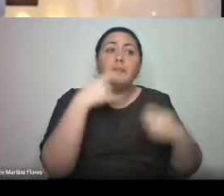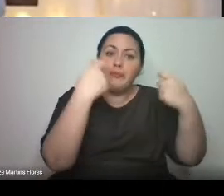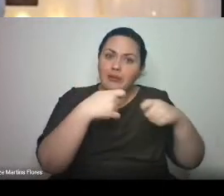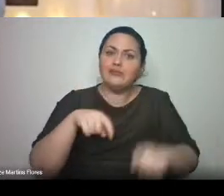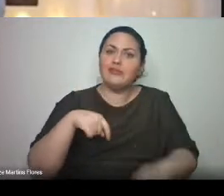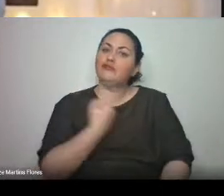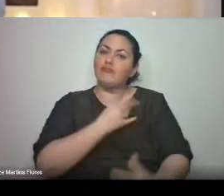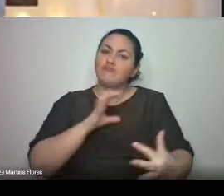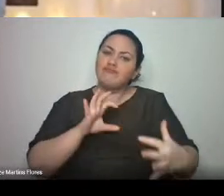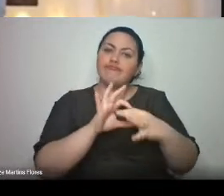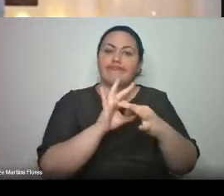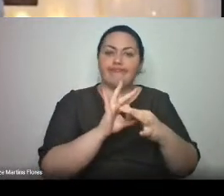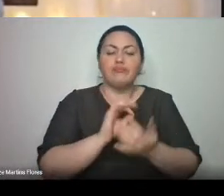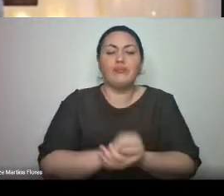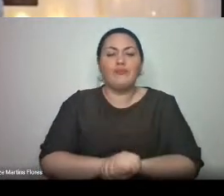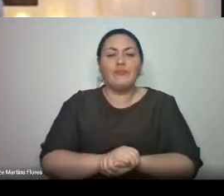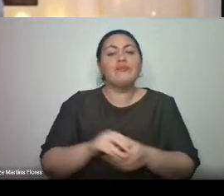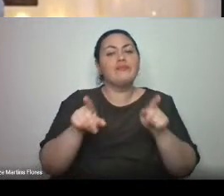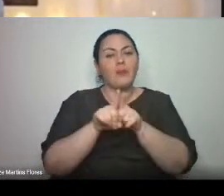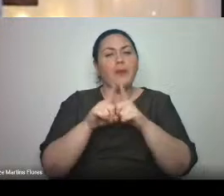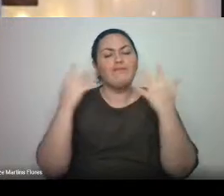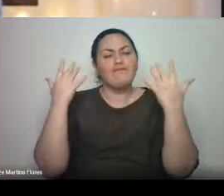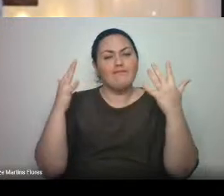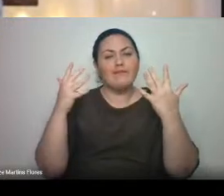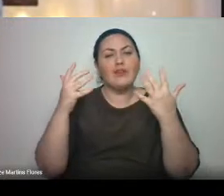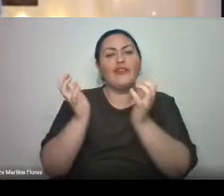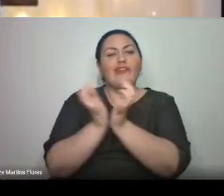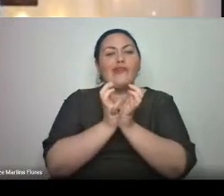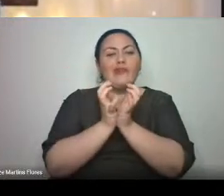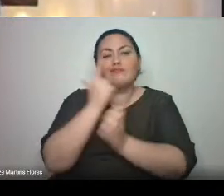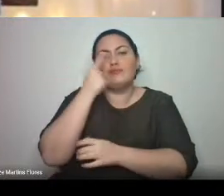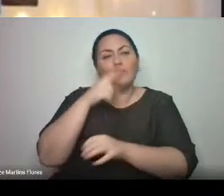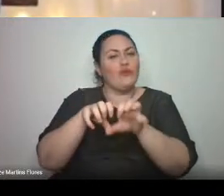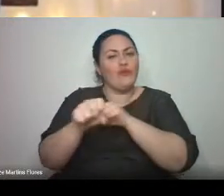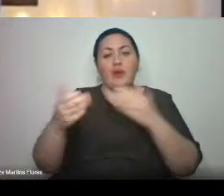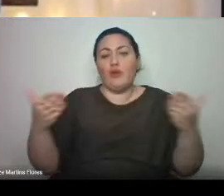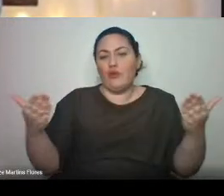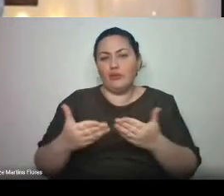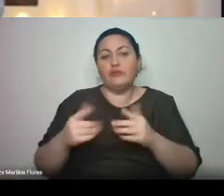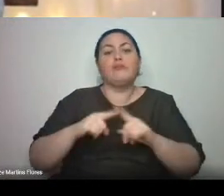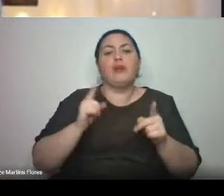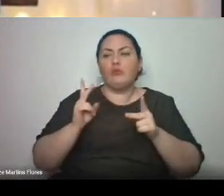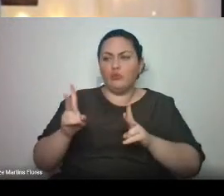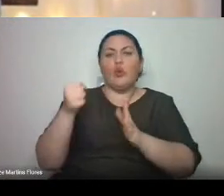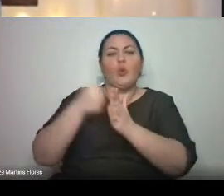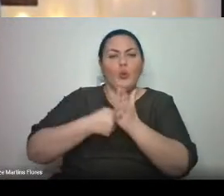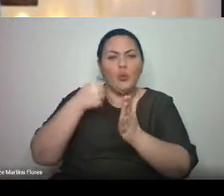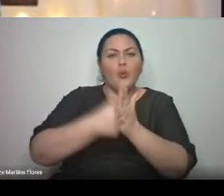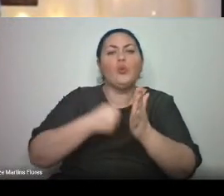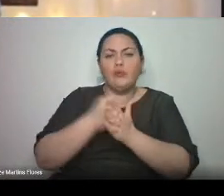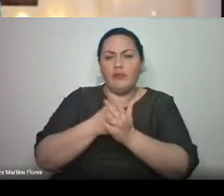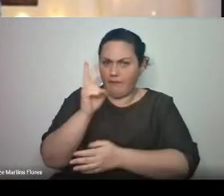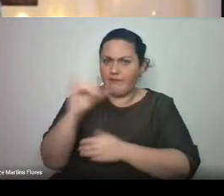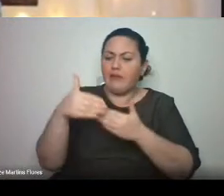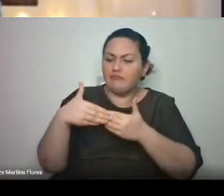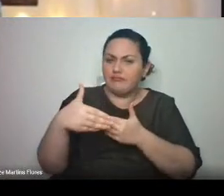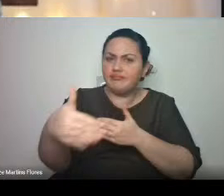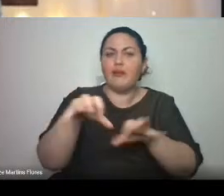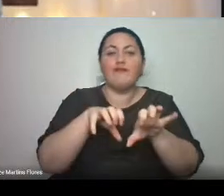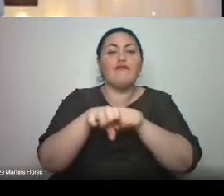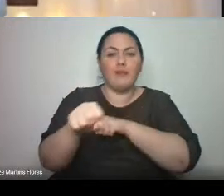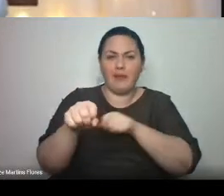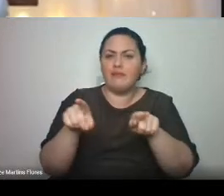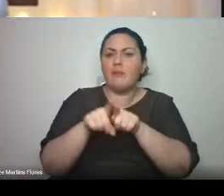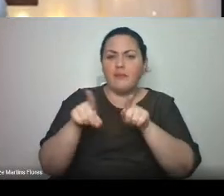os colegas que não estão aqui se formando conosco hoje, mas que continuam na luta e que, em breve, estarão finalizando sua formação